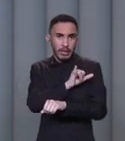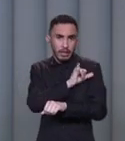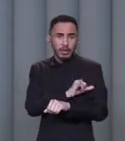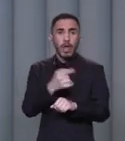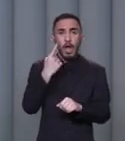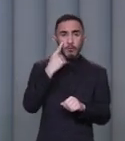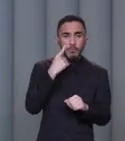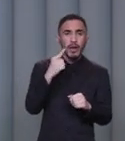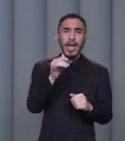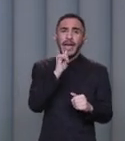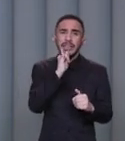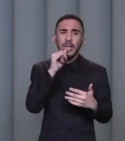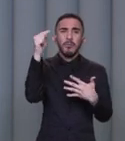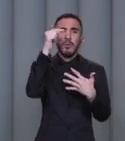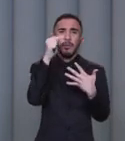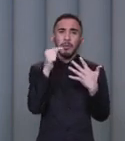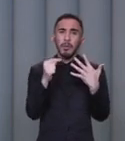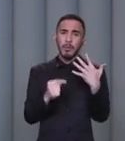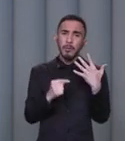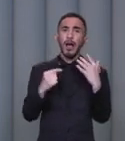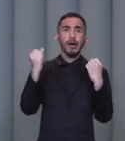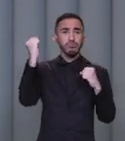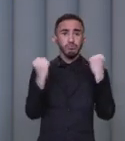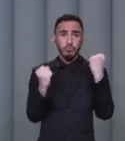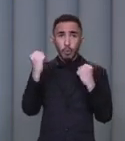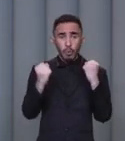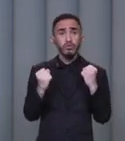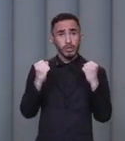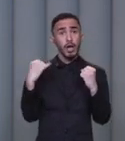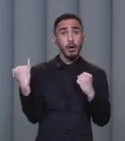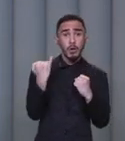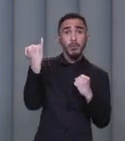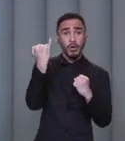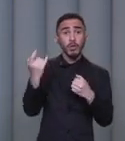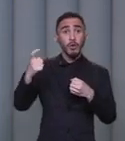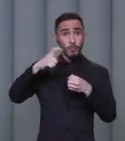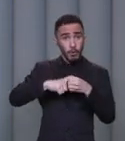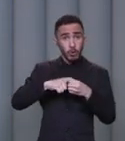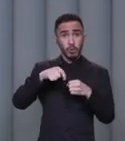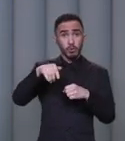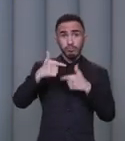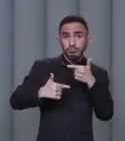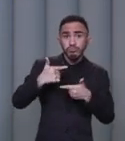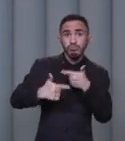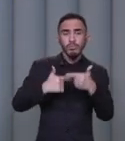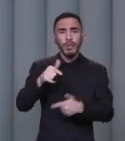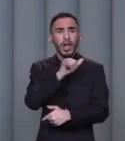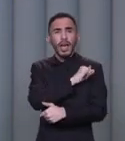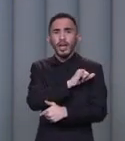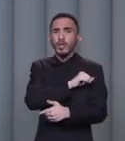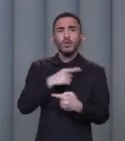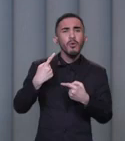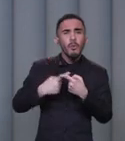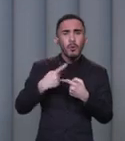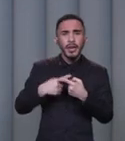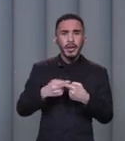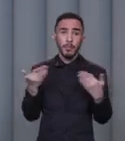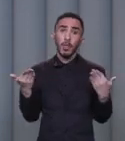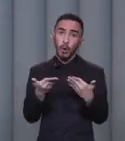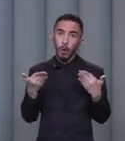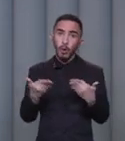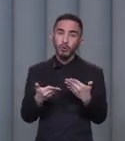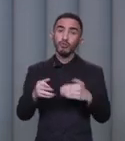que CSN e outras grandes indústrias voltaram a procurar o Rio de Janeiro. E voltaram porque hoje é um Estado que